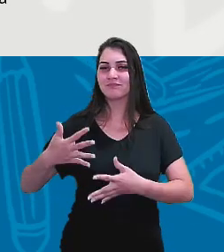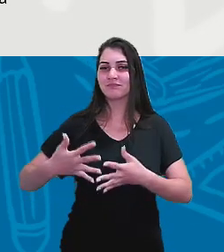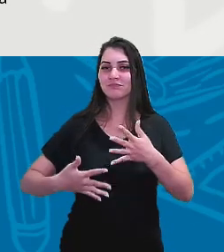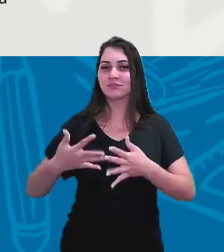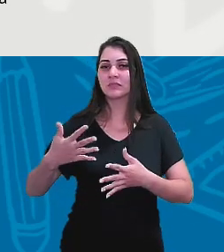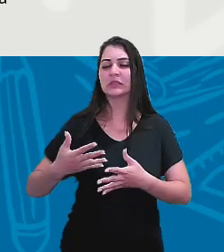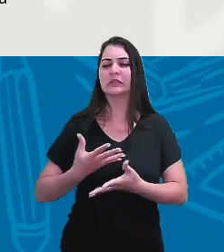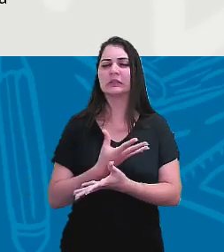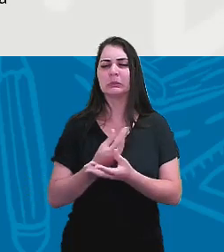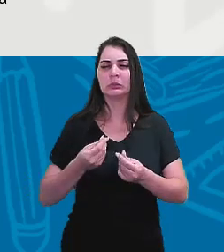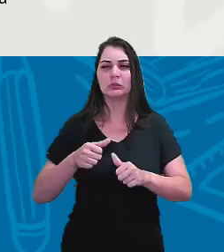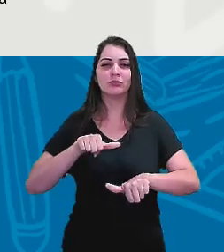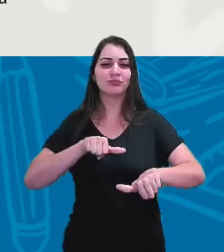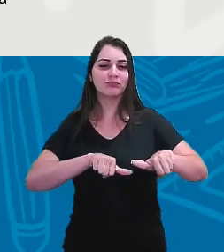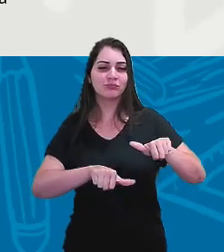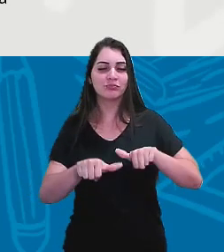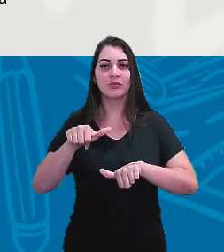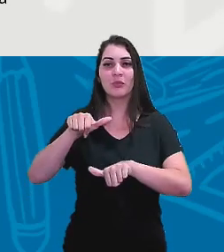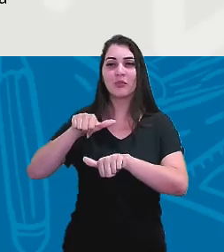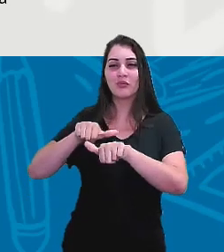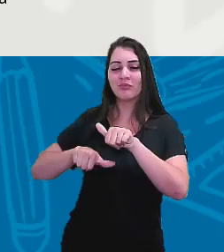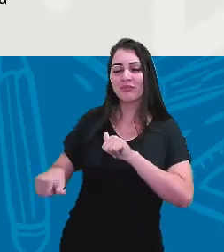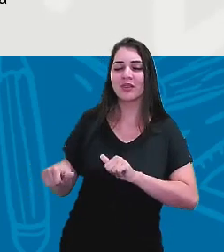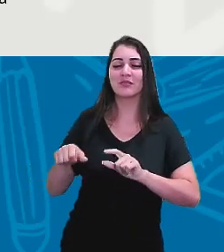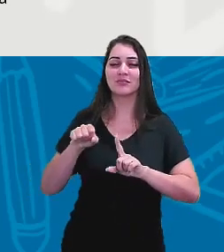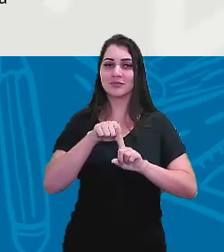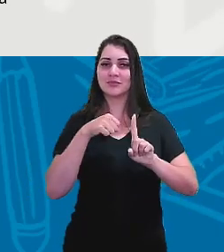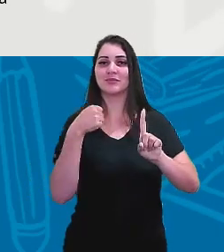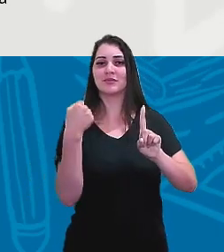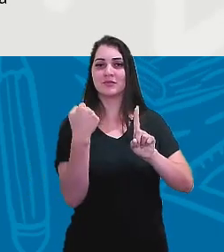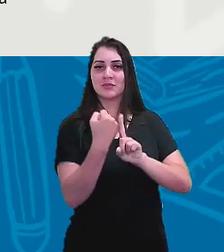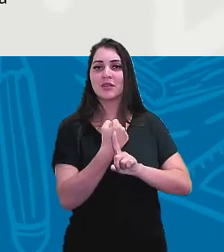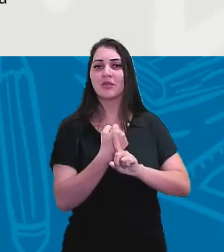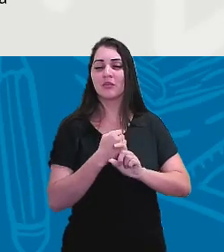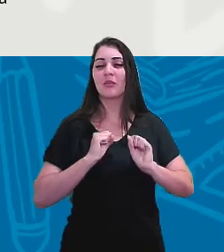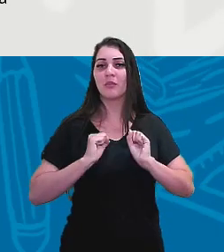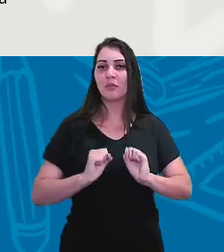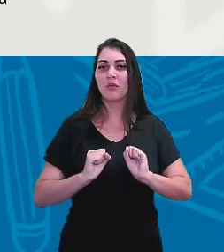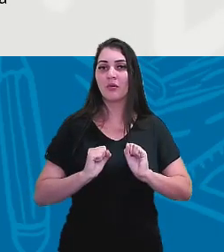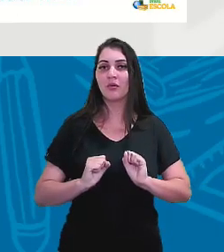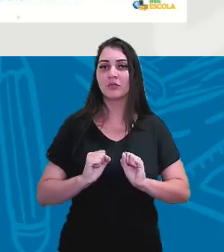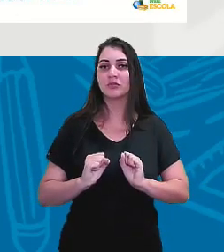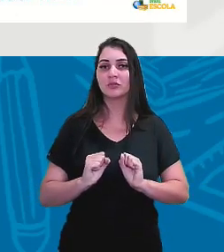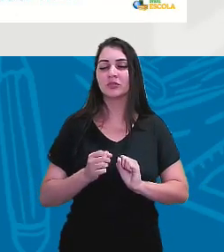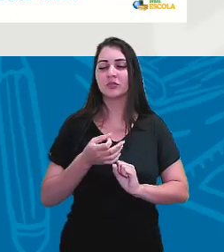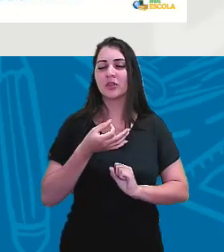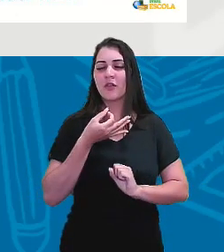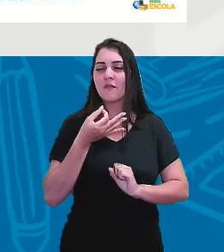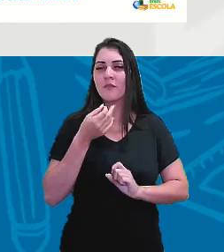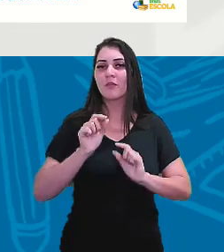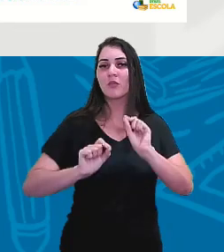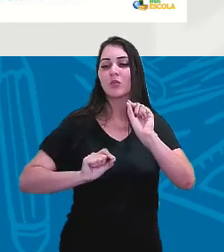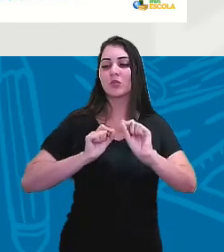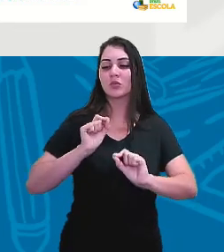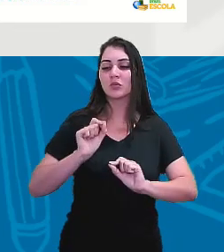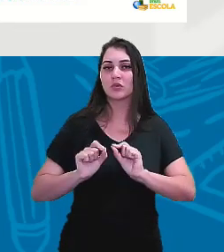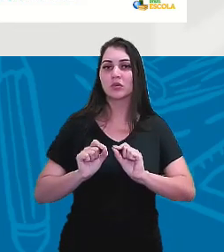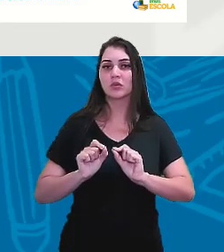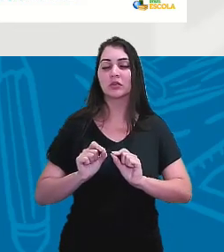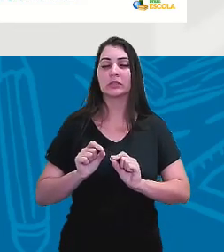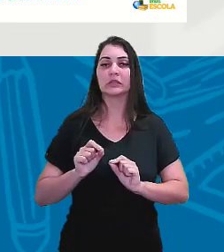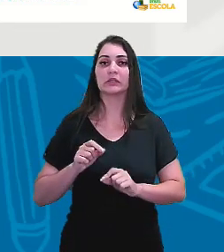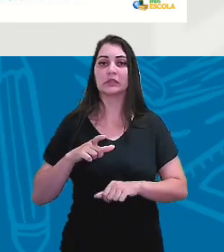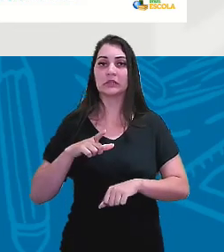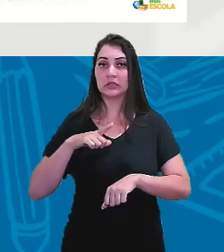muita mudança do ponto de vista social. A gente pode sugerir a questão do Aera